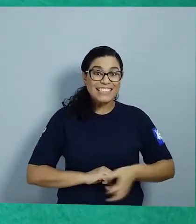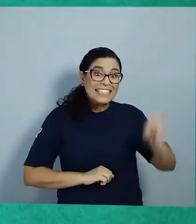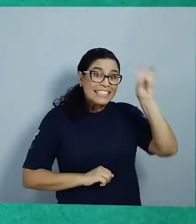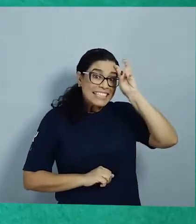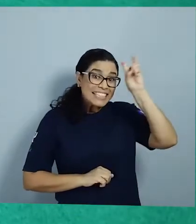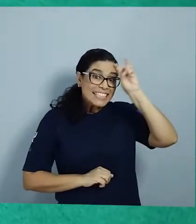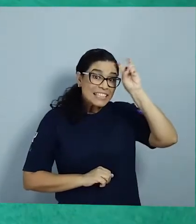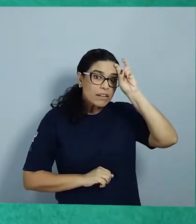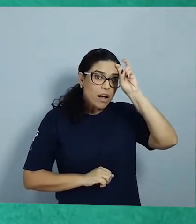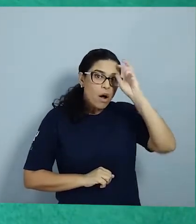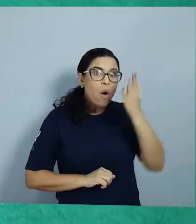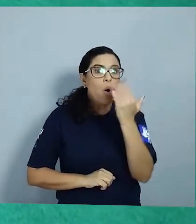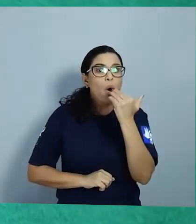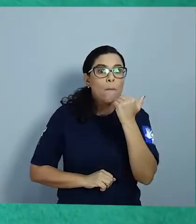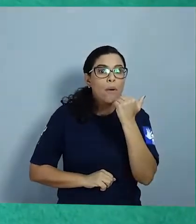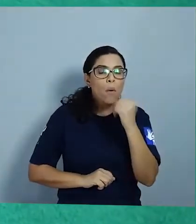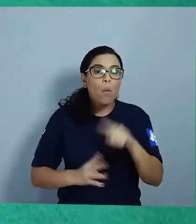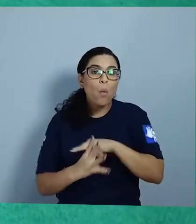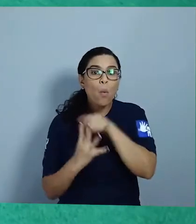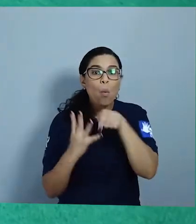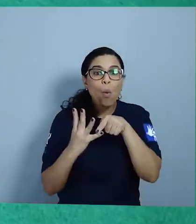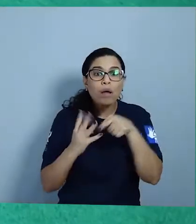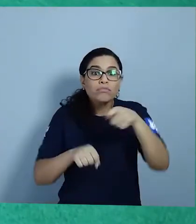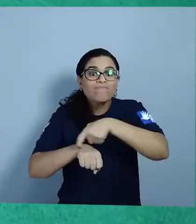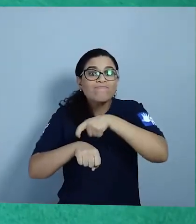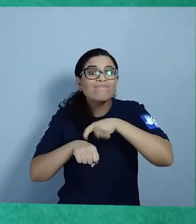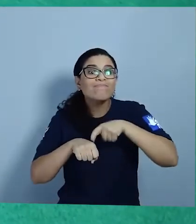-feira Comeu quatro morangos